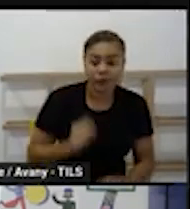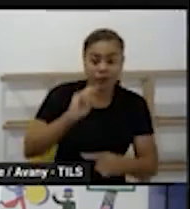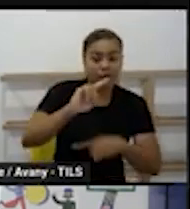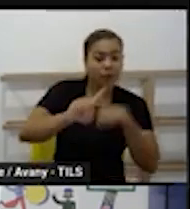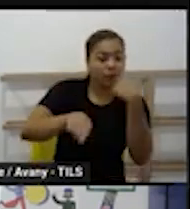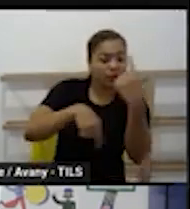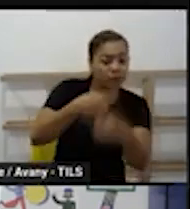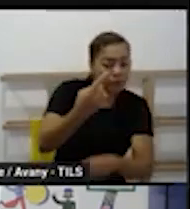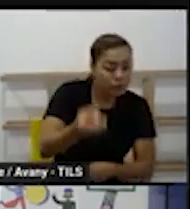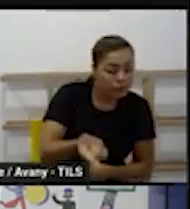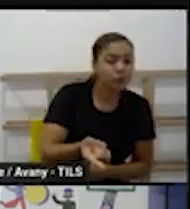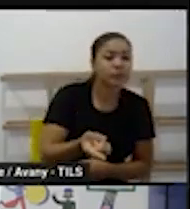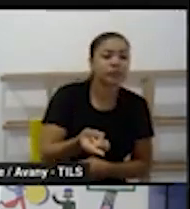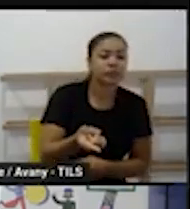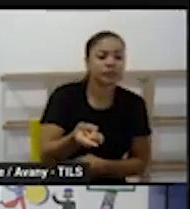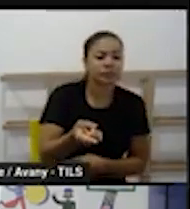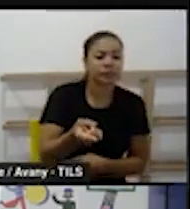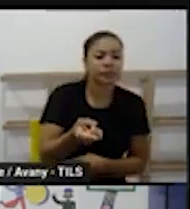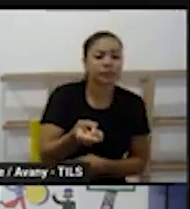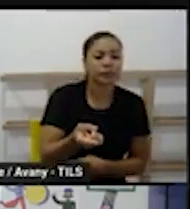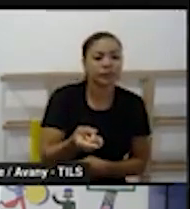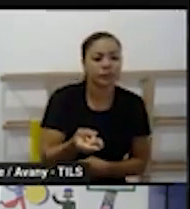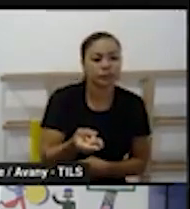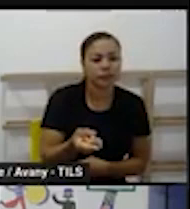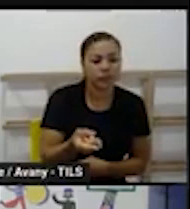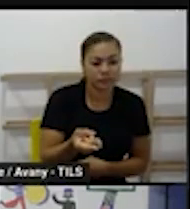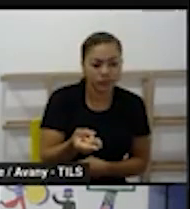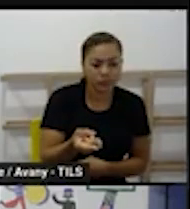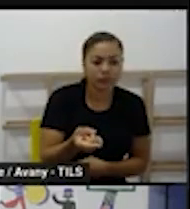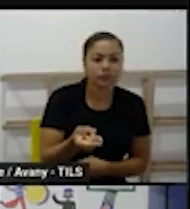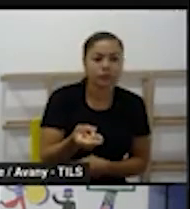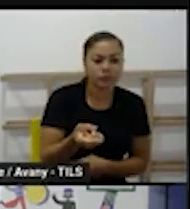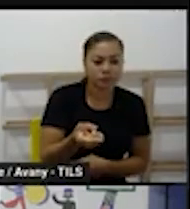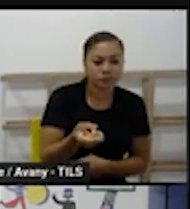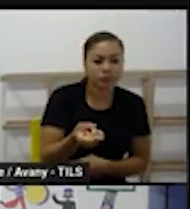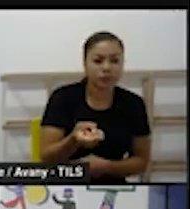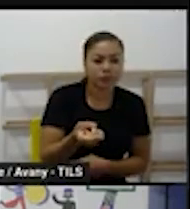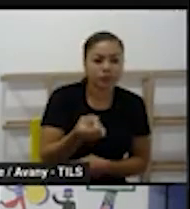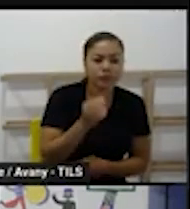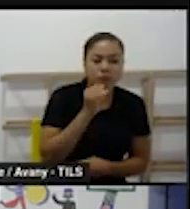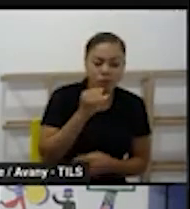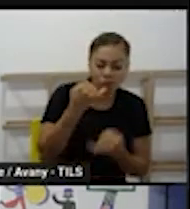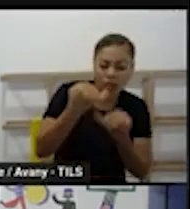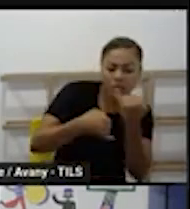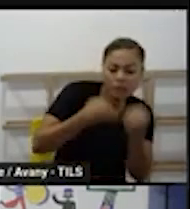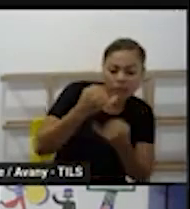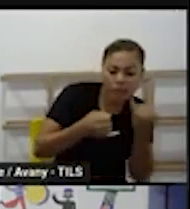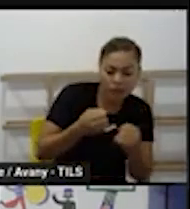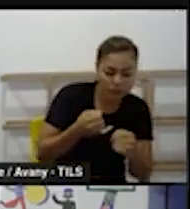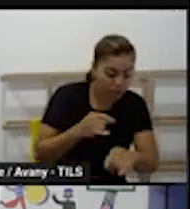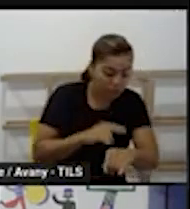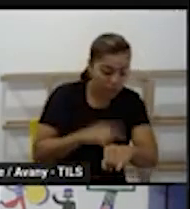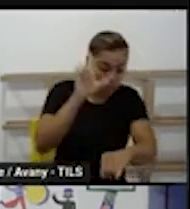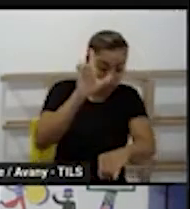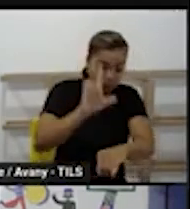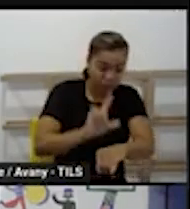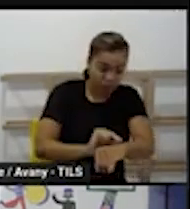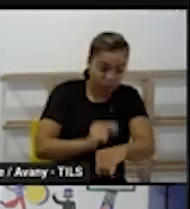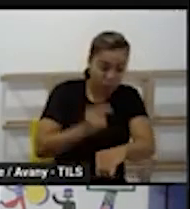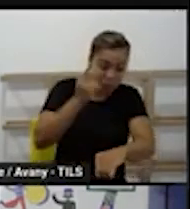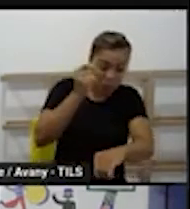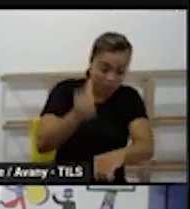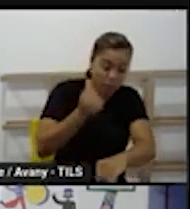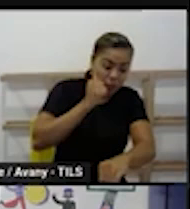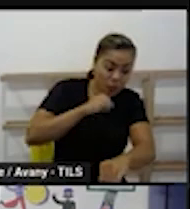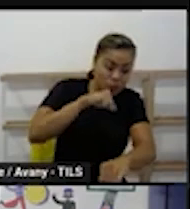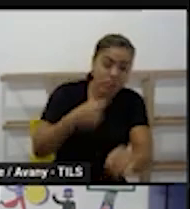de uma atividade de parque já está perto da mamãe chegar ou a depender da rotina